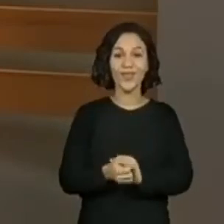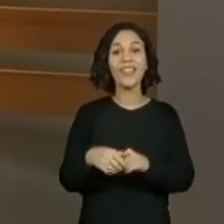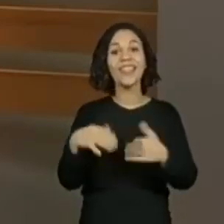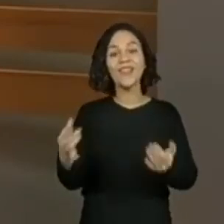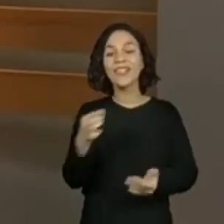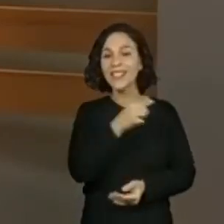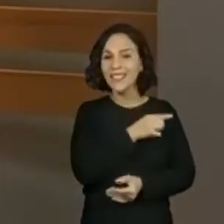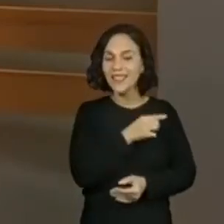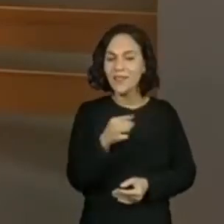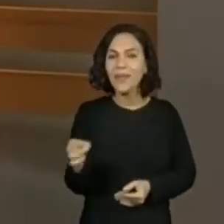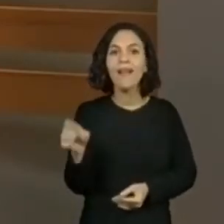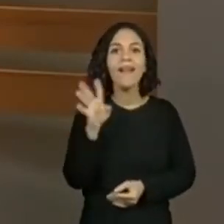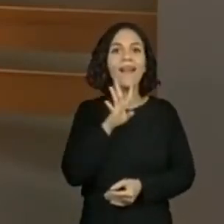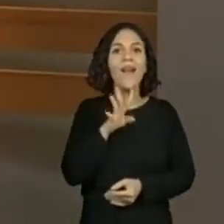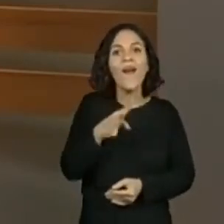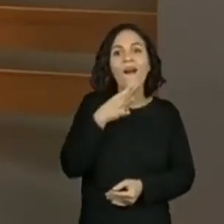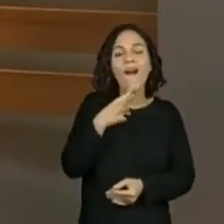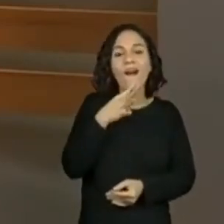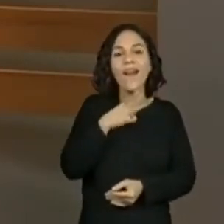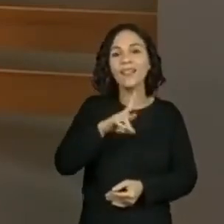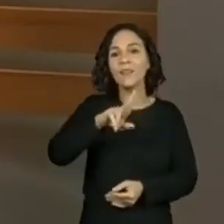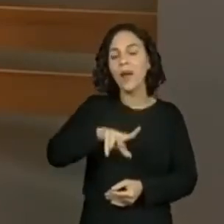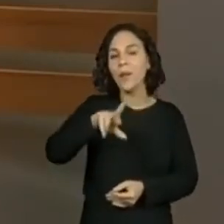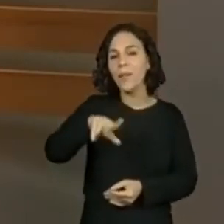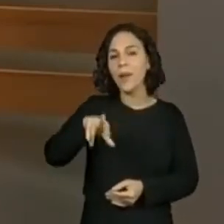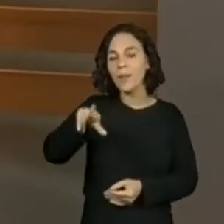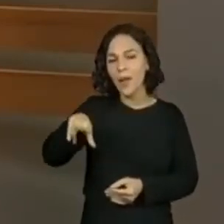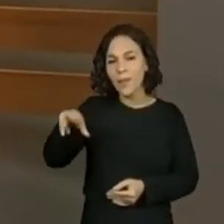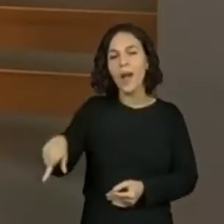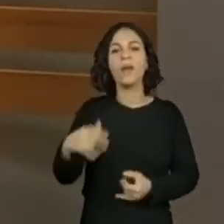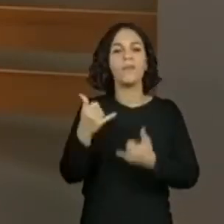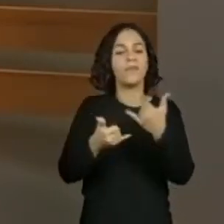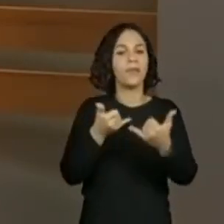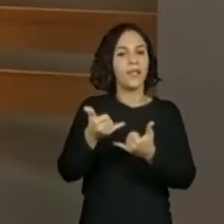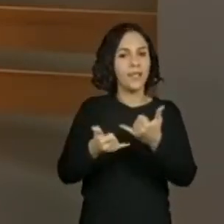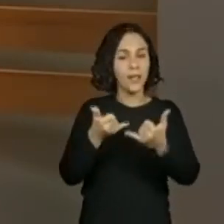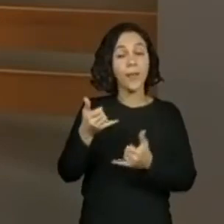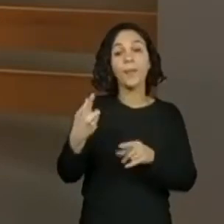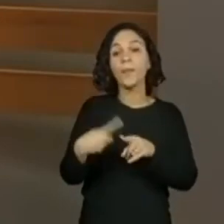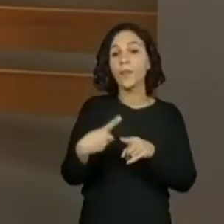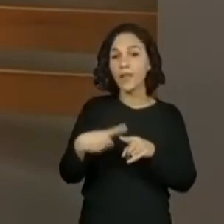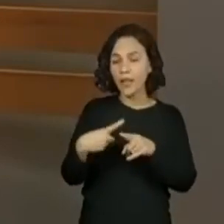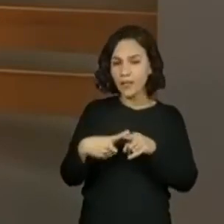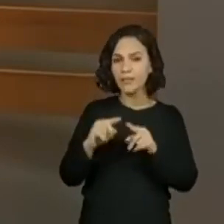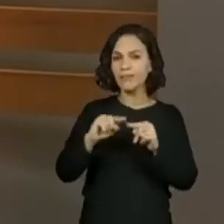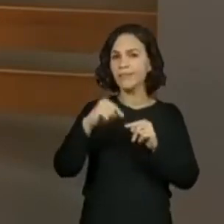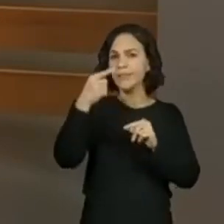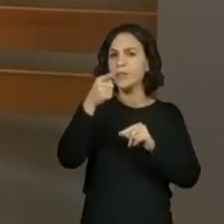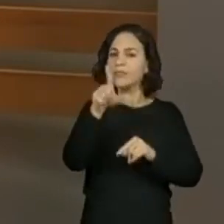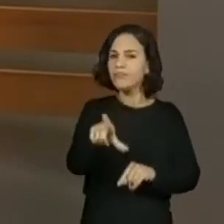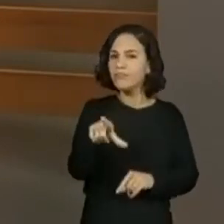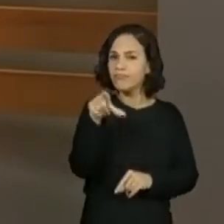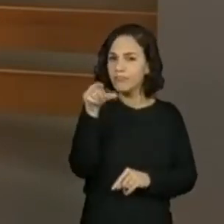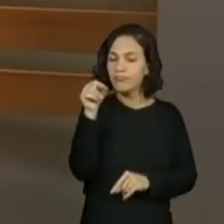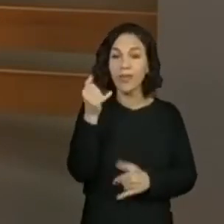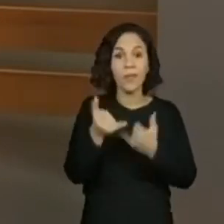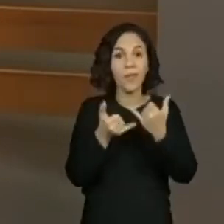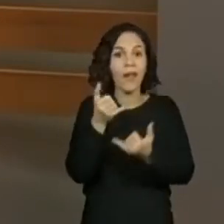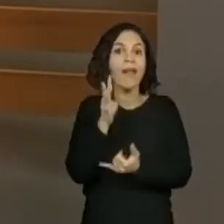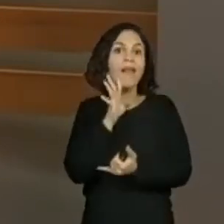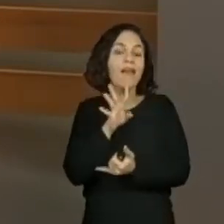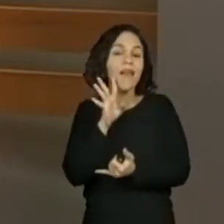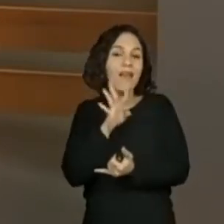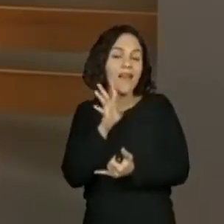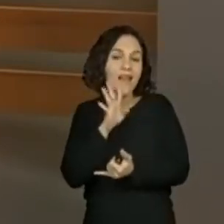para a gente conhecer bastante brincadeiras, porque o objetivo é que você depois escolha uma brincadeira bem legal, que você